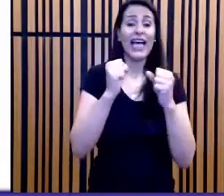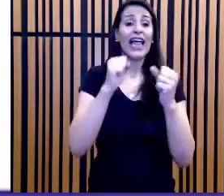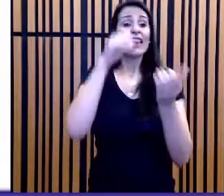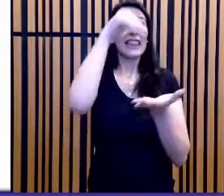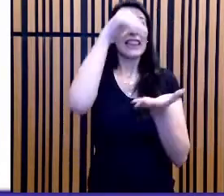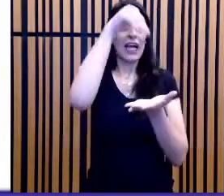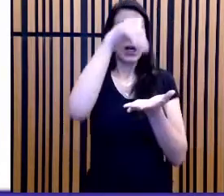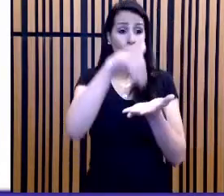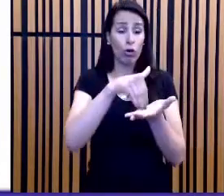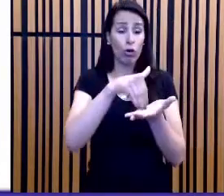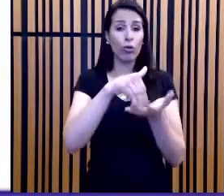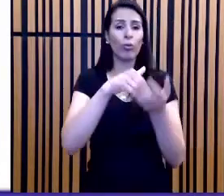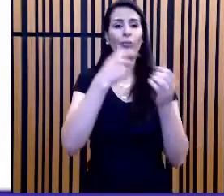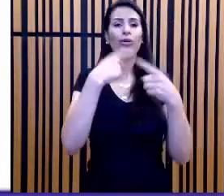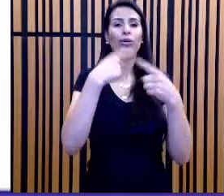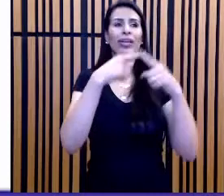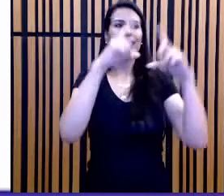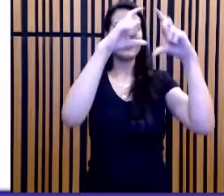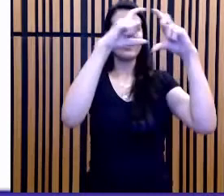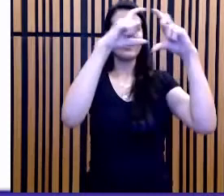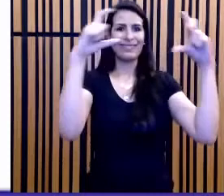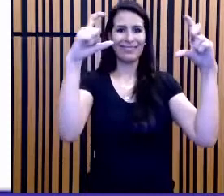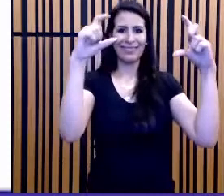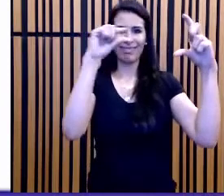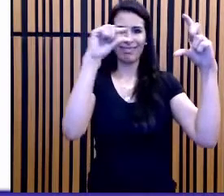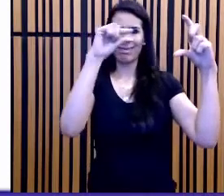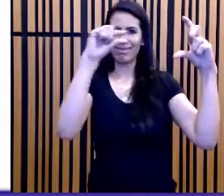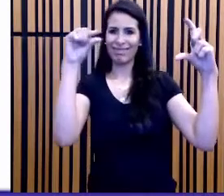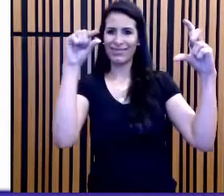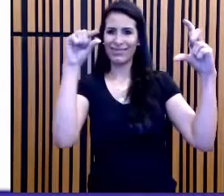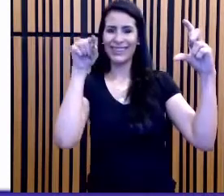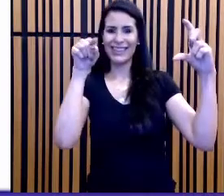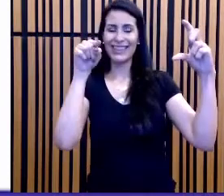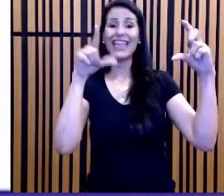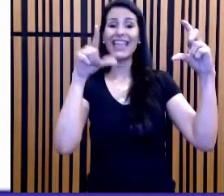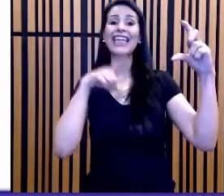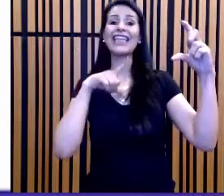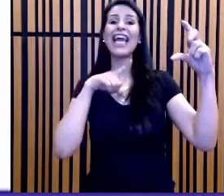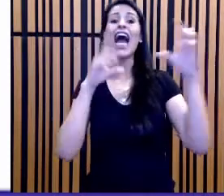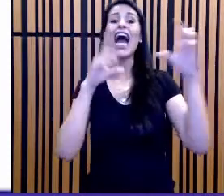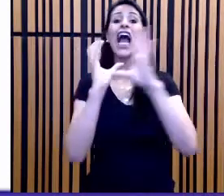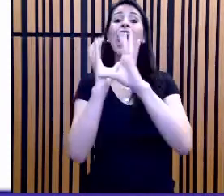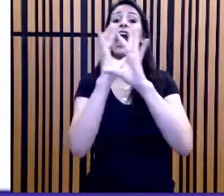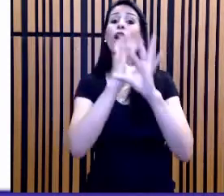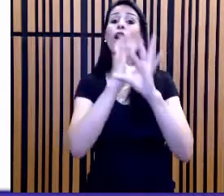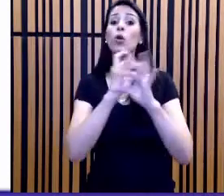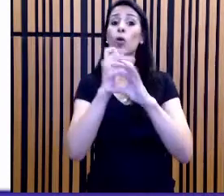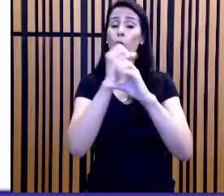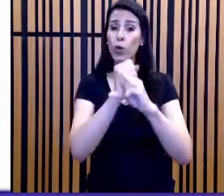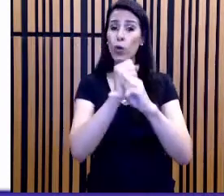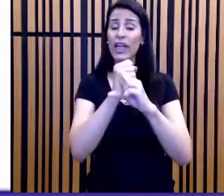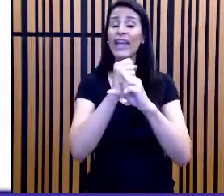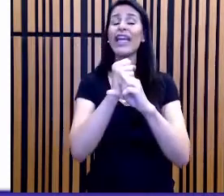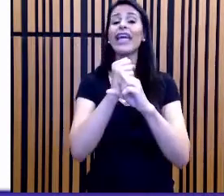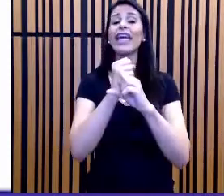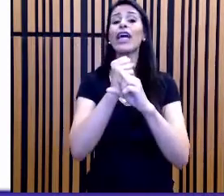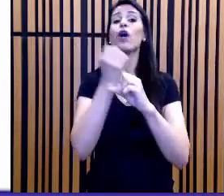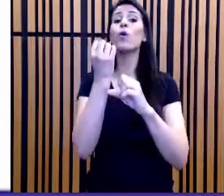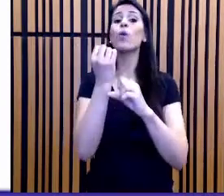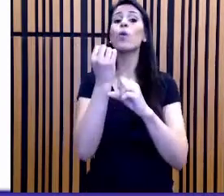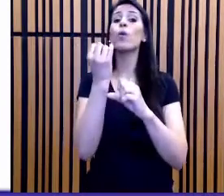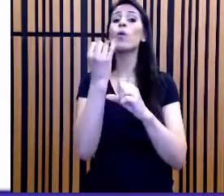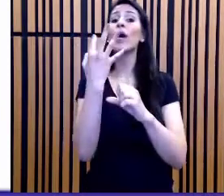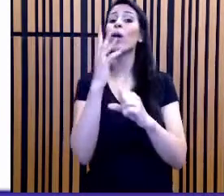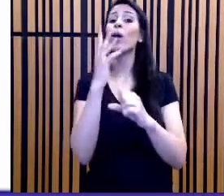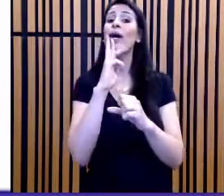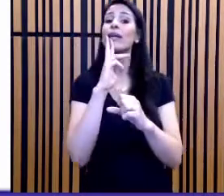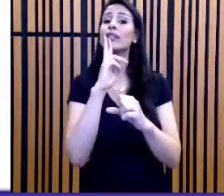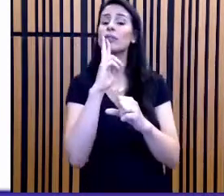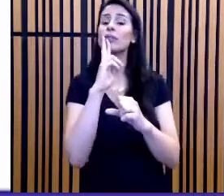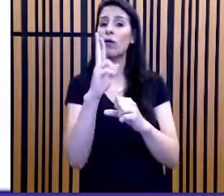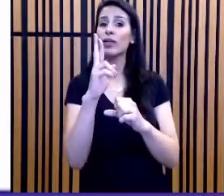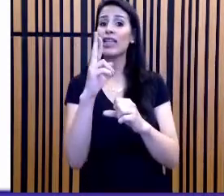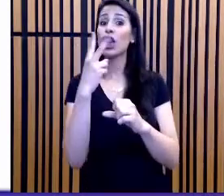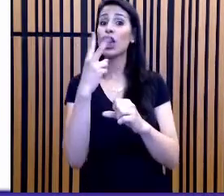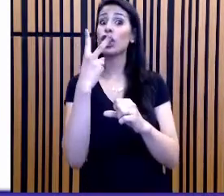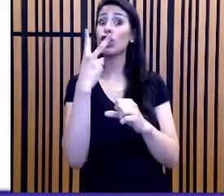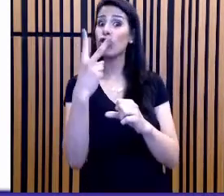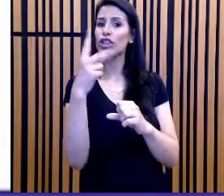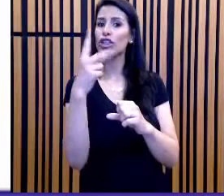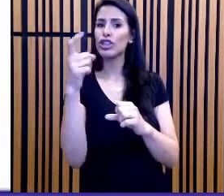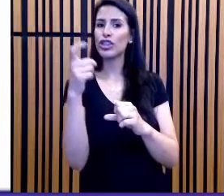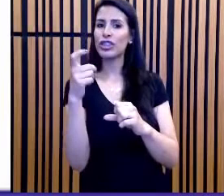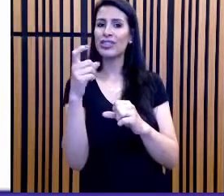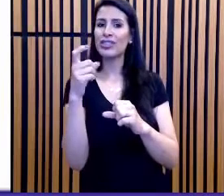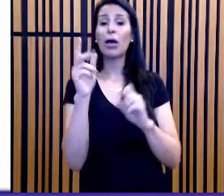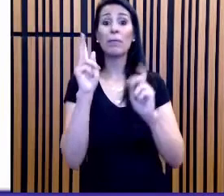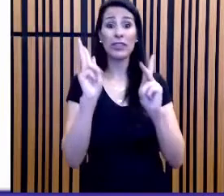enunciado estava escrito assim, calcule o valor de 2X. A pessoa marca X, mas a coisa que eu queria saber era 2X. A pessoa entra pelo cano e